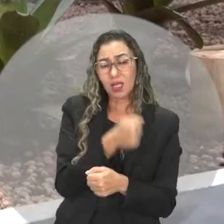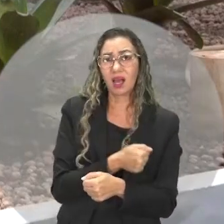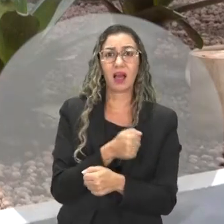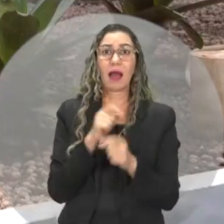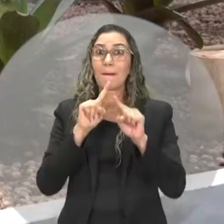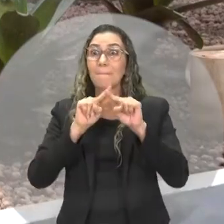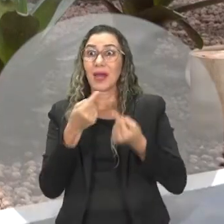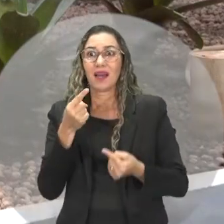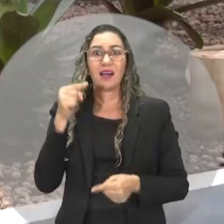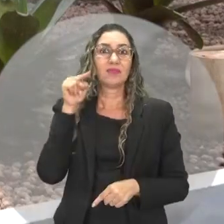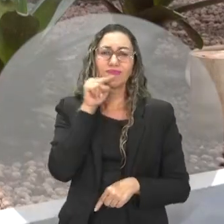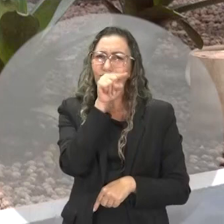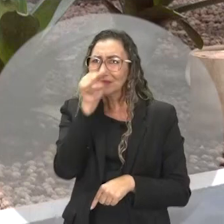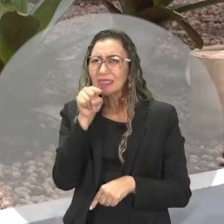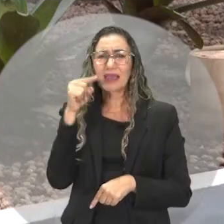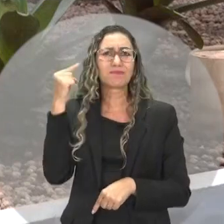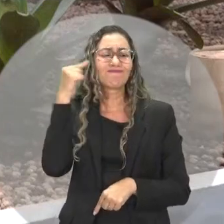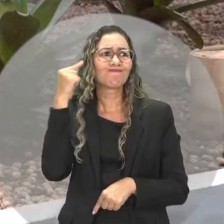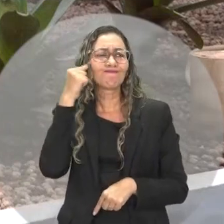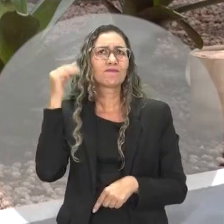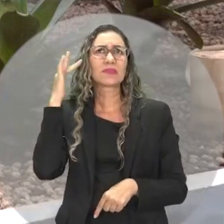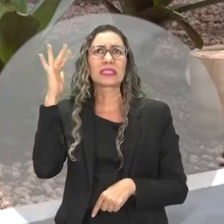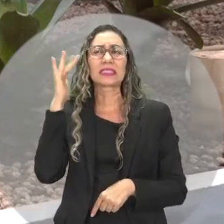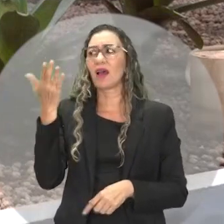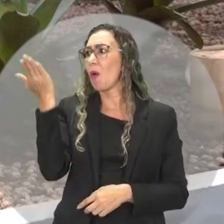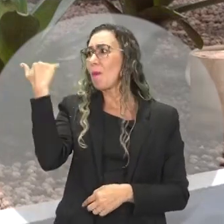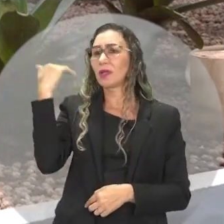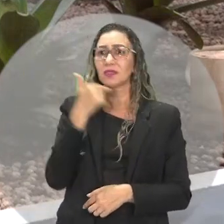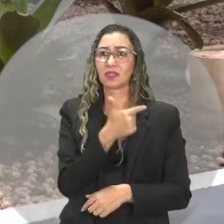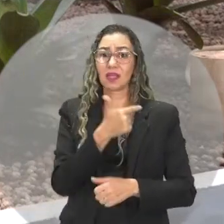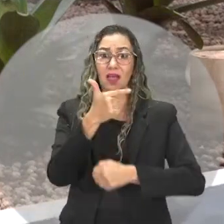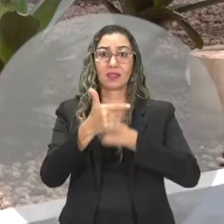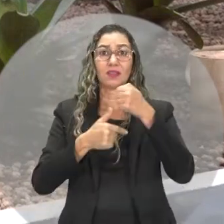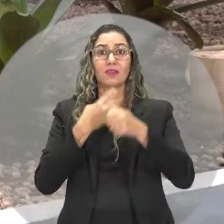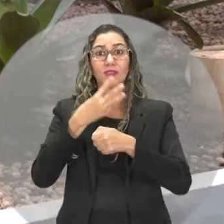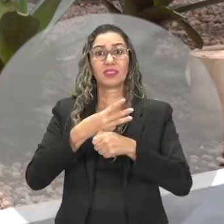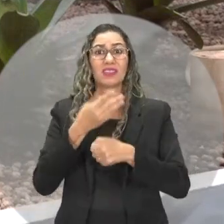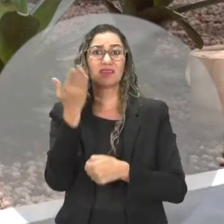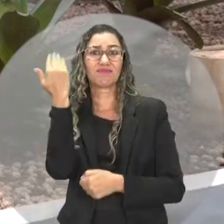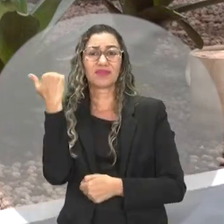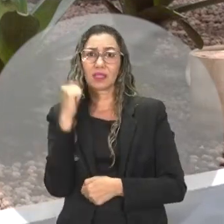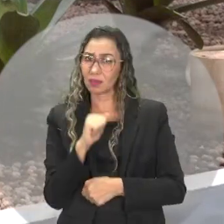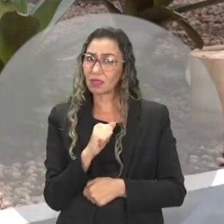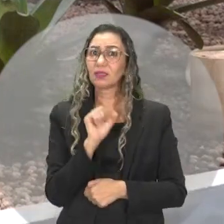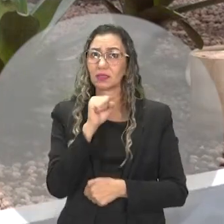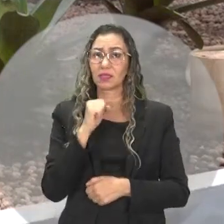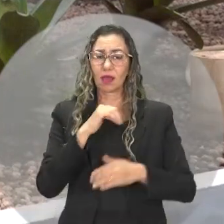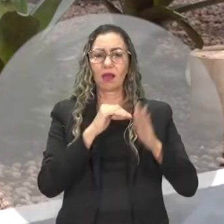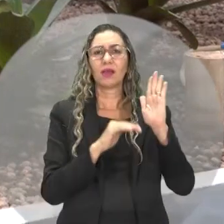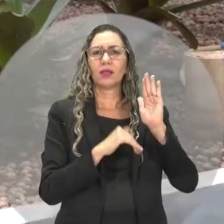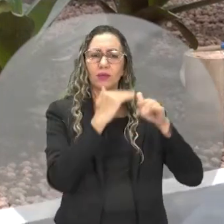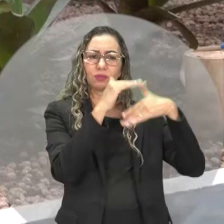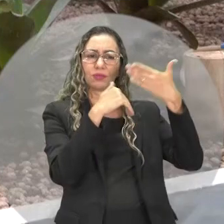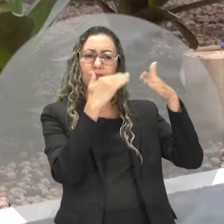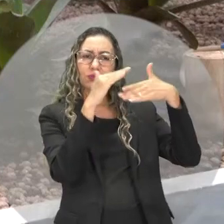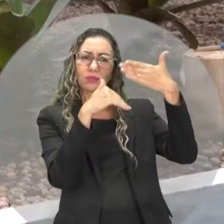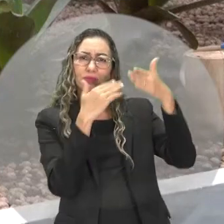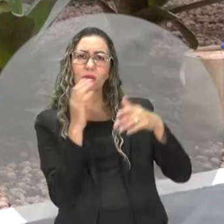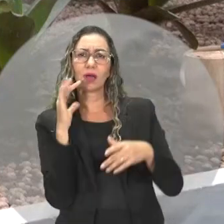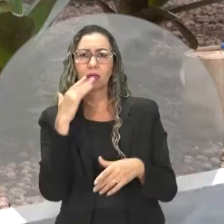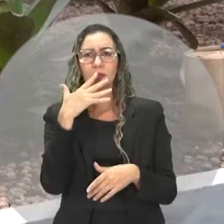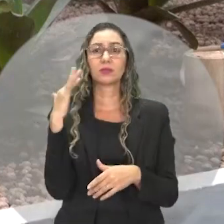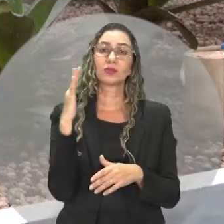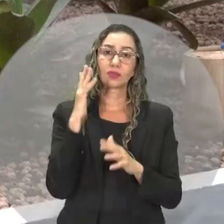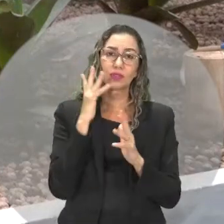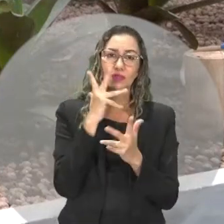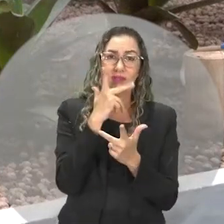há 23 anos atrás, como era a minha realidade. Então, é um processo lento. Mas nós precisamos continuar esse trabalho, saindo de dentro